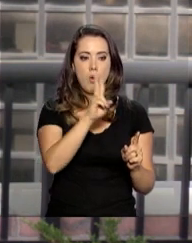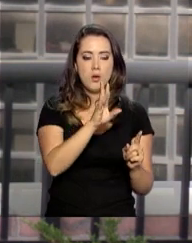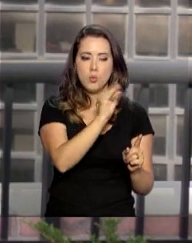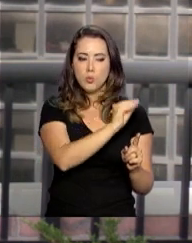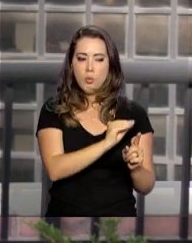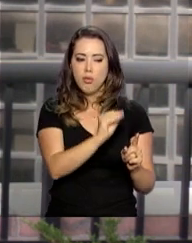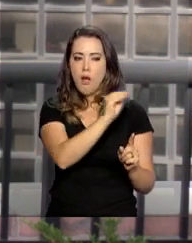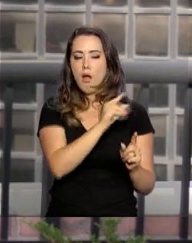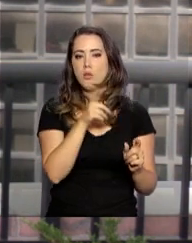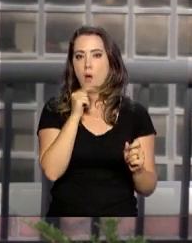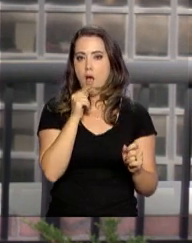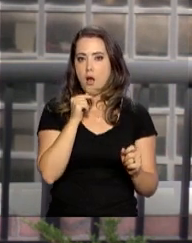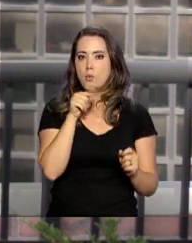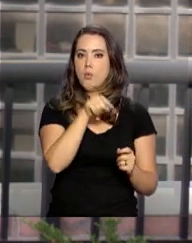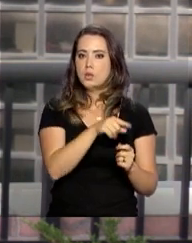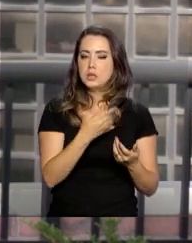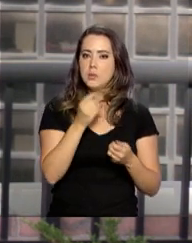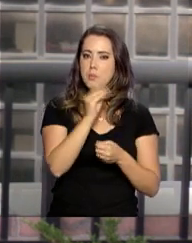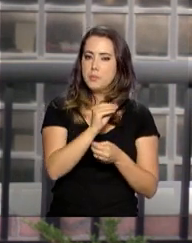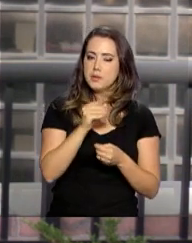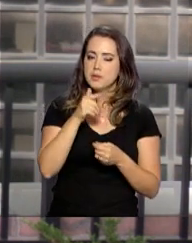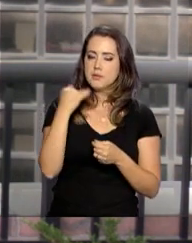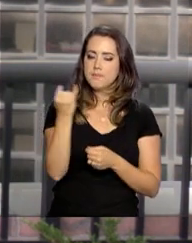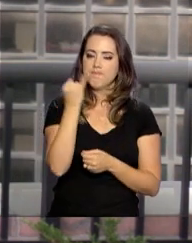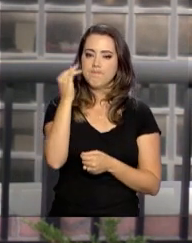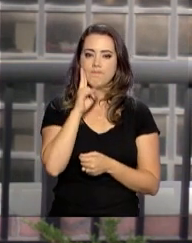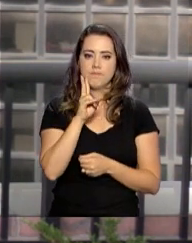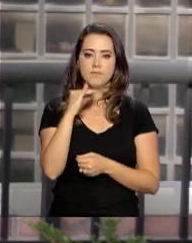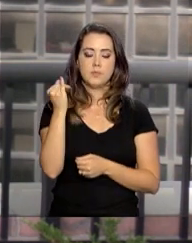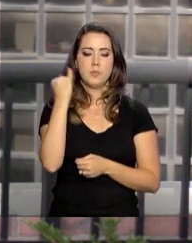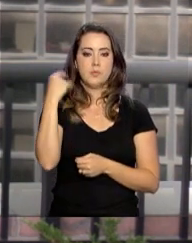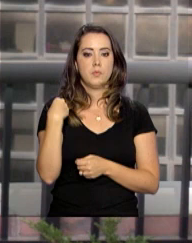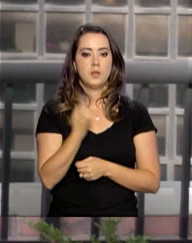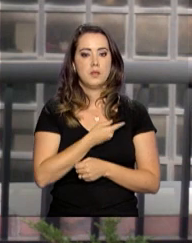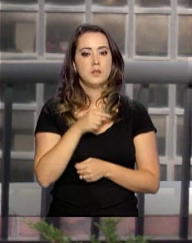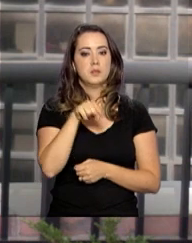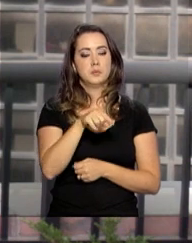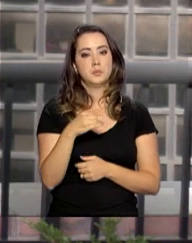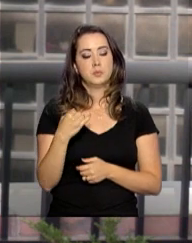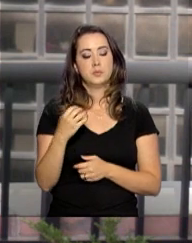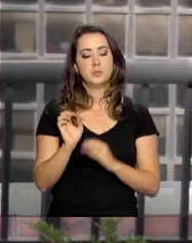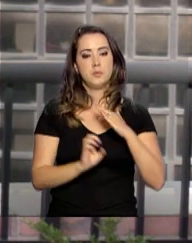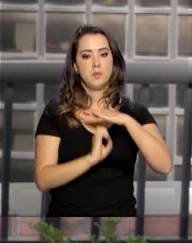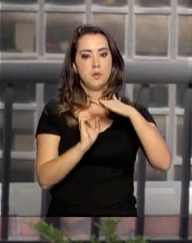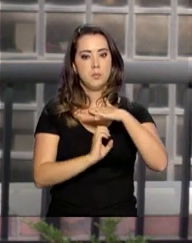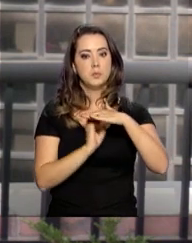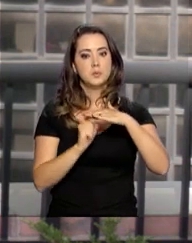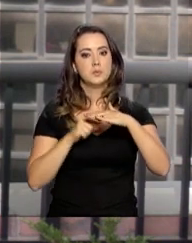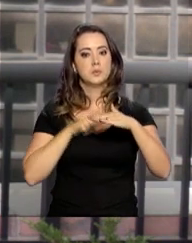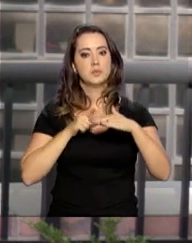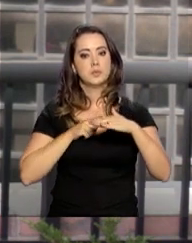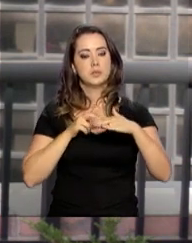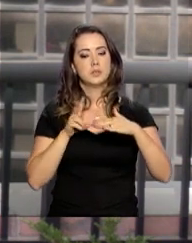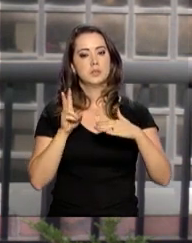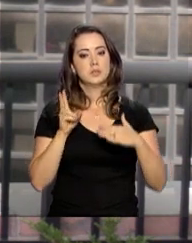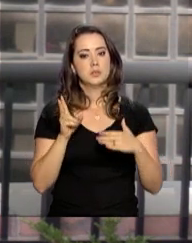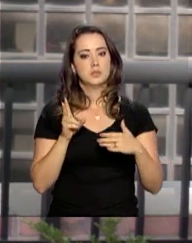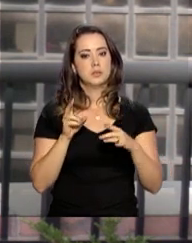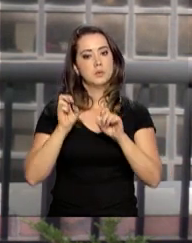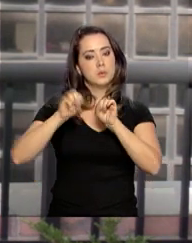mais cuidado esse elemento tão importante para a gente. Uma empresa que trata com